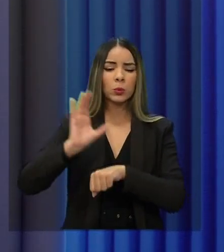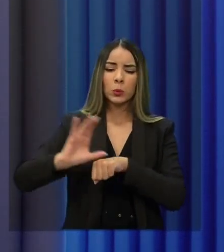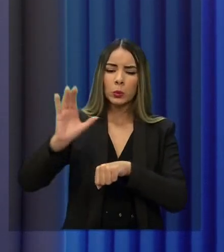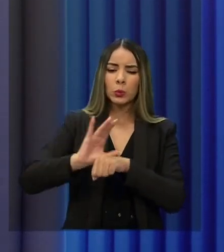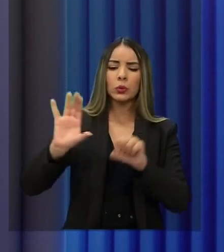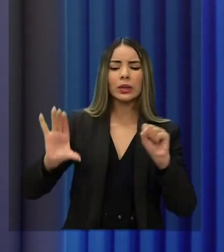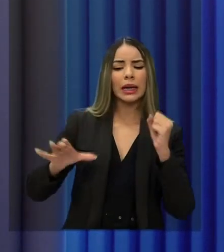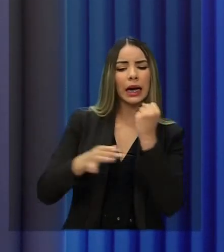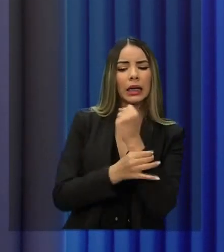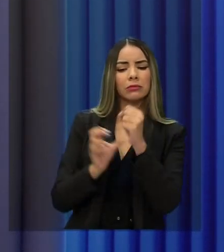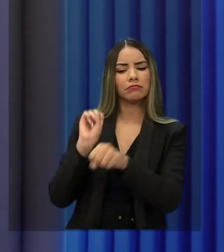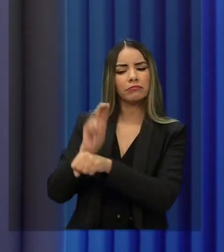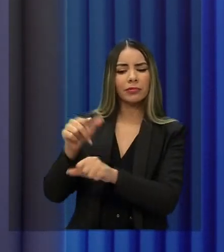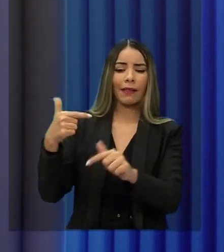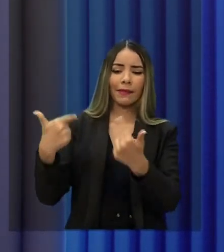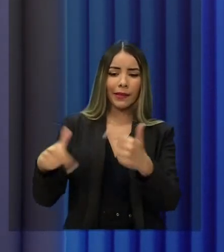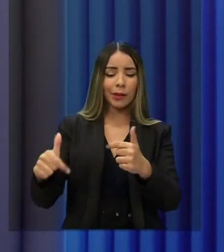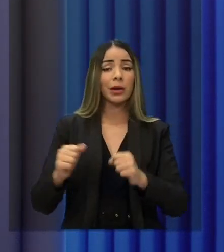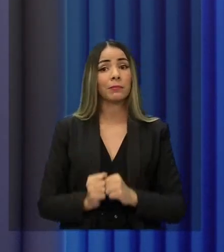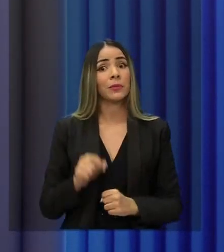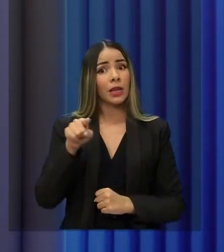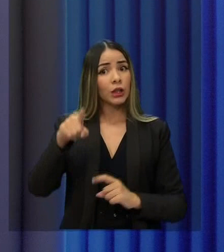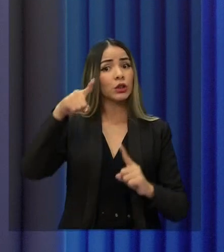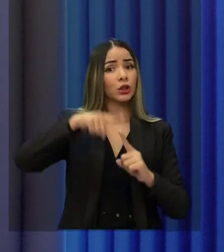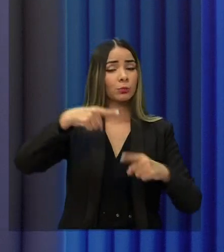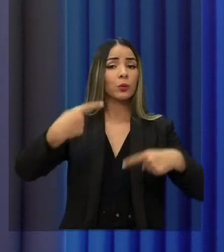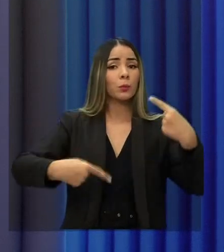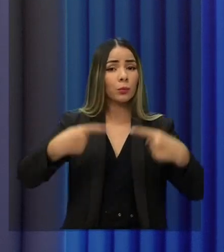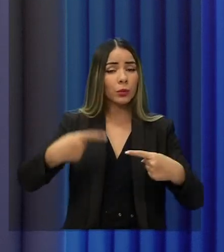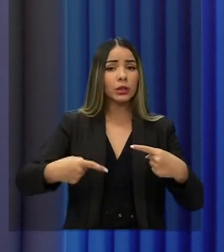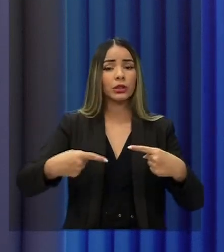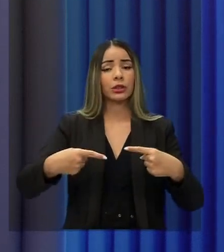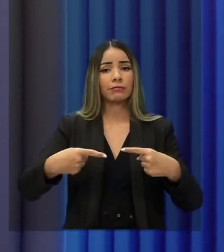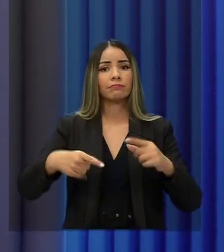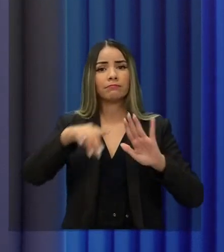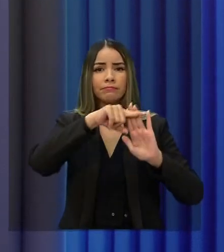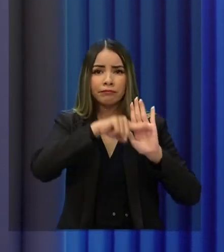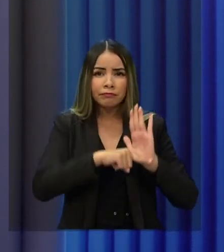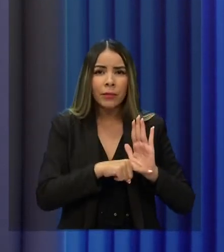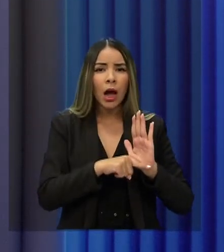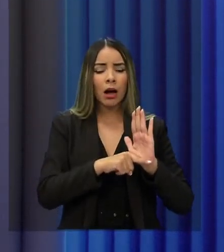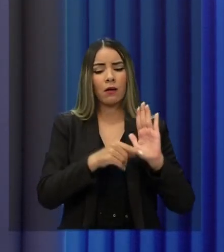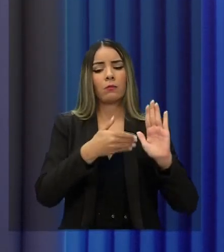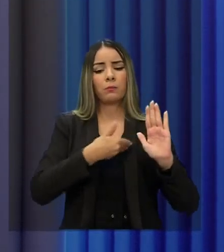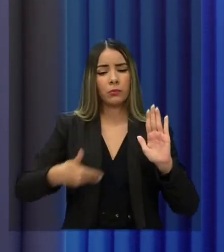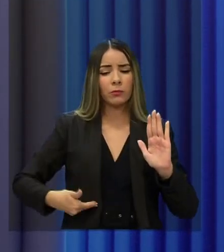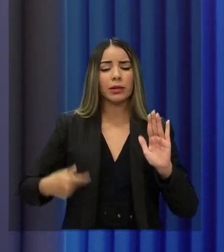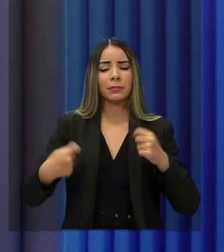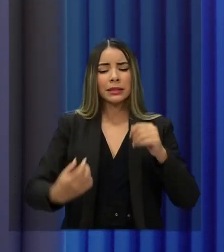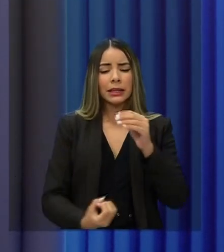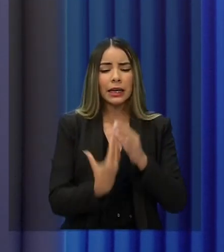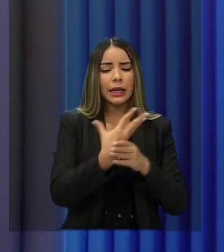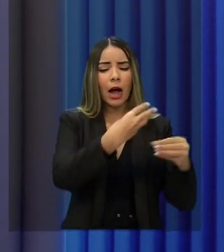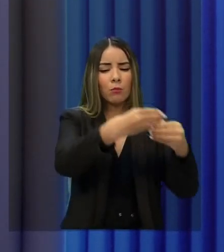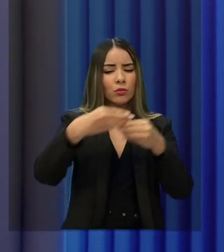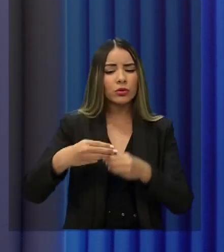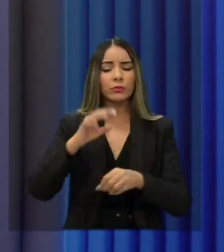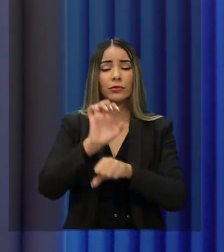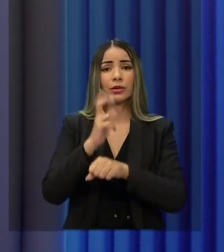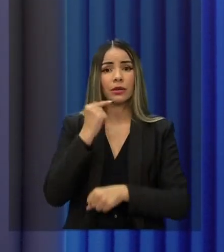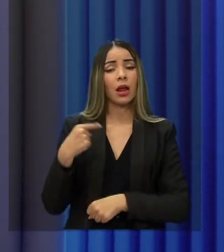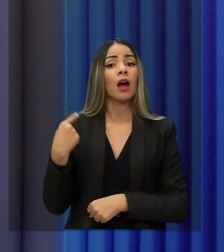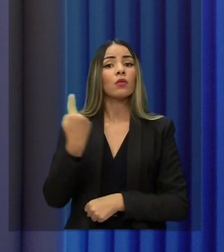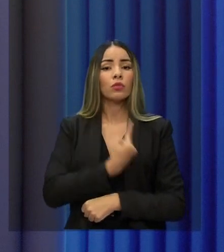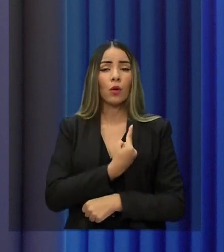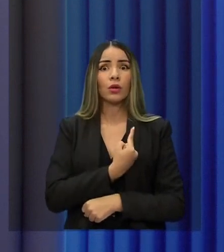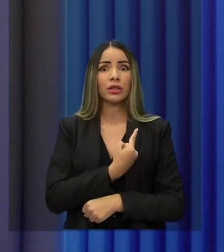inserção no mercado de trabalho. É esse tipo de política que precisa ser replicada em todos os municípios cearenses. Eu tenho dito muito que vamos governar